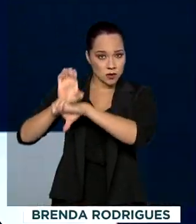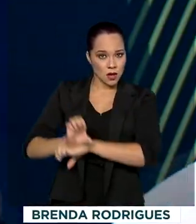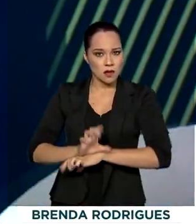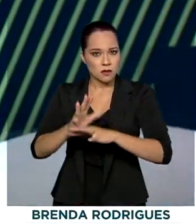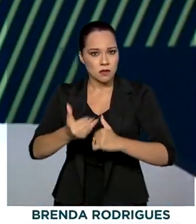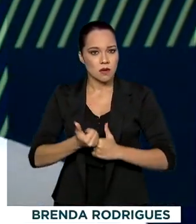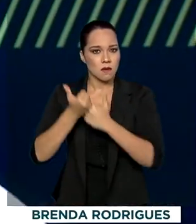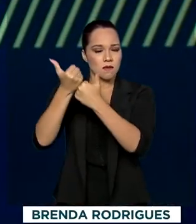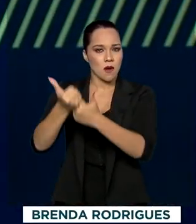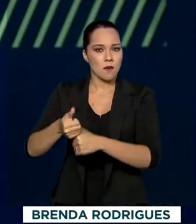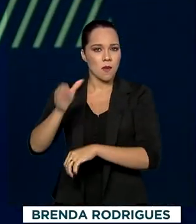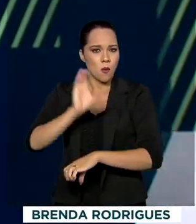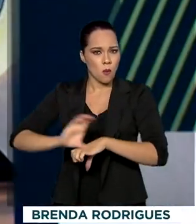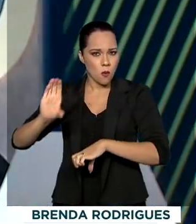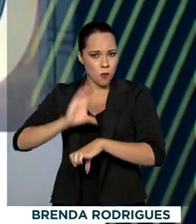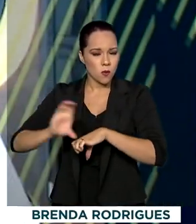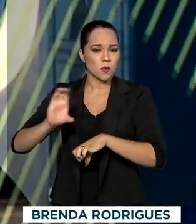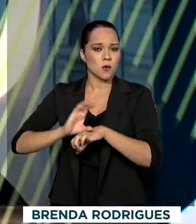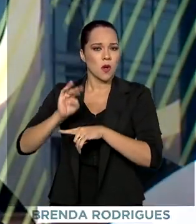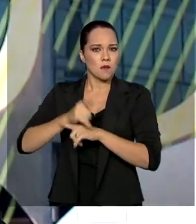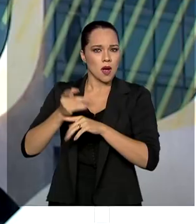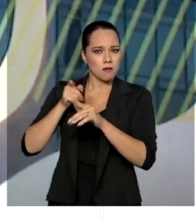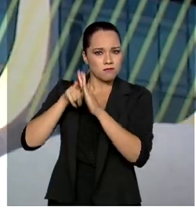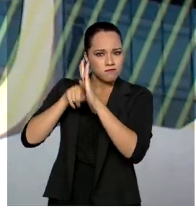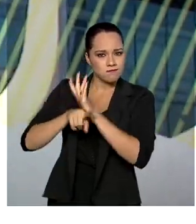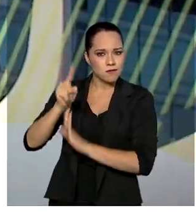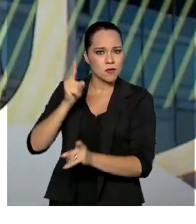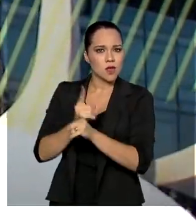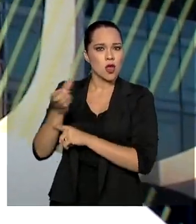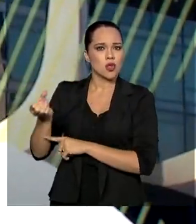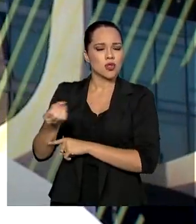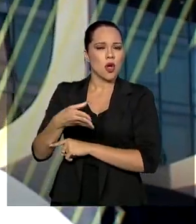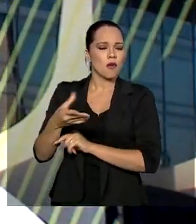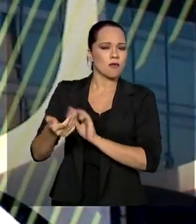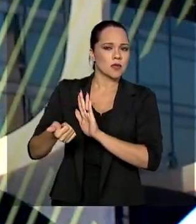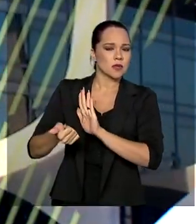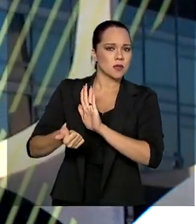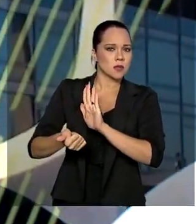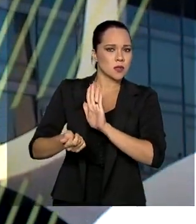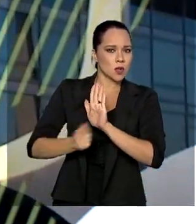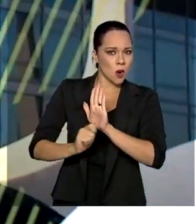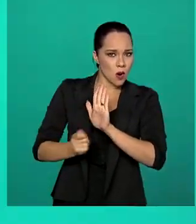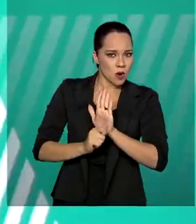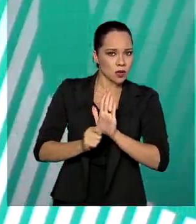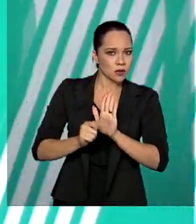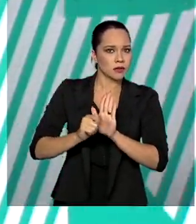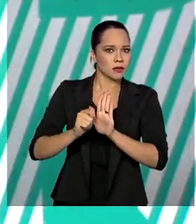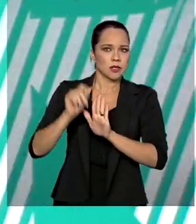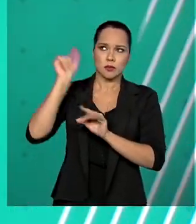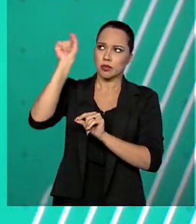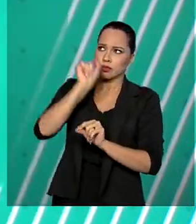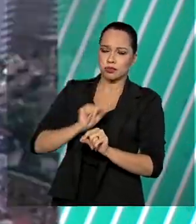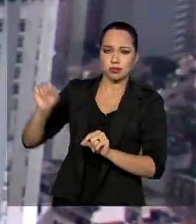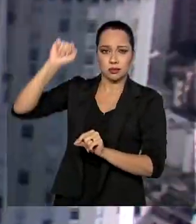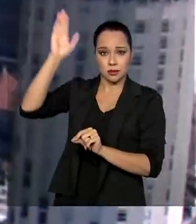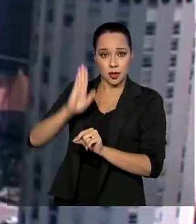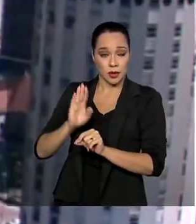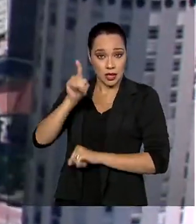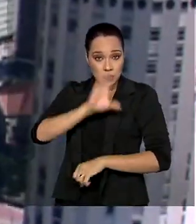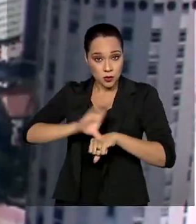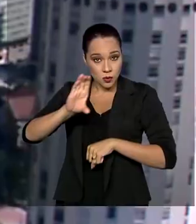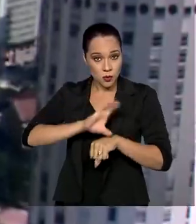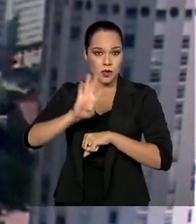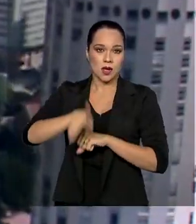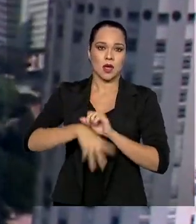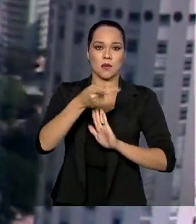a capacitação para identificar novas drogas ilícitas que circulam no país. O curso faz parte do